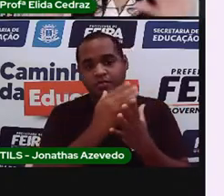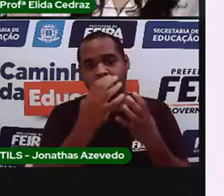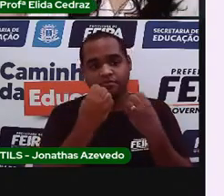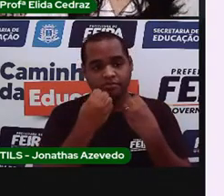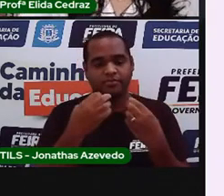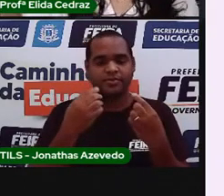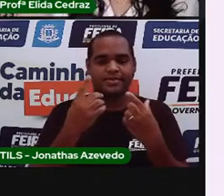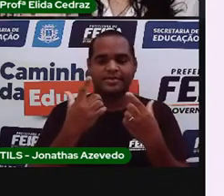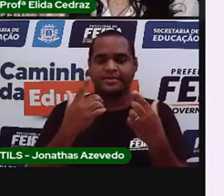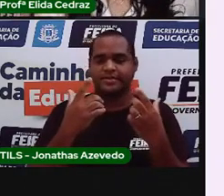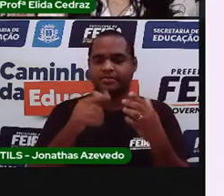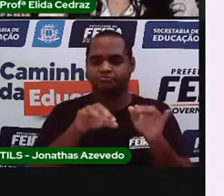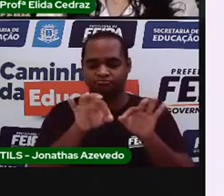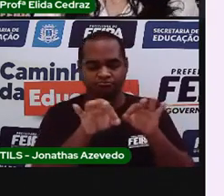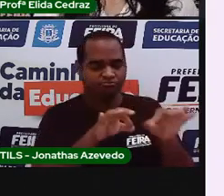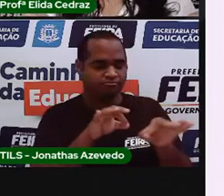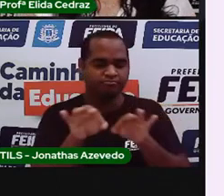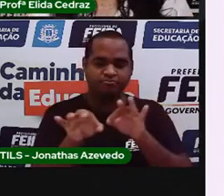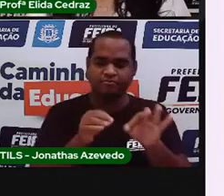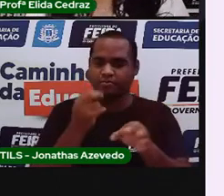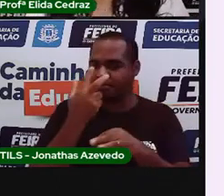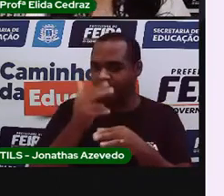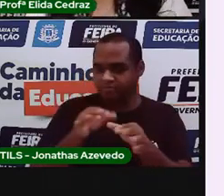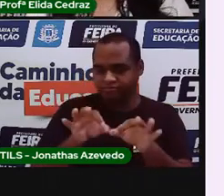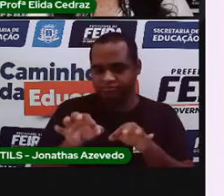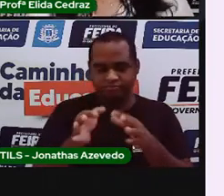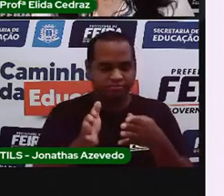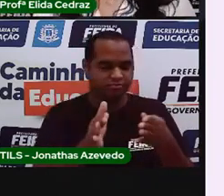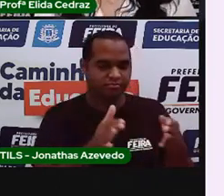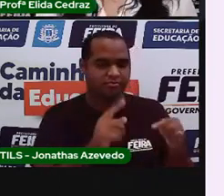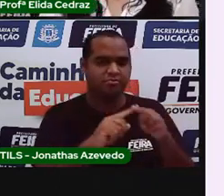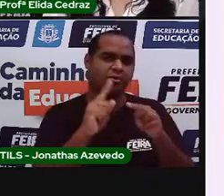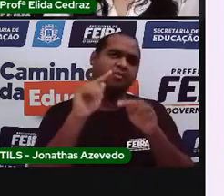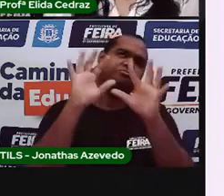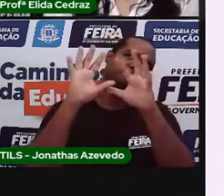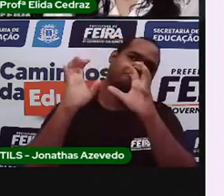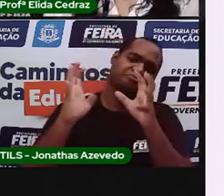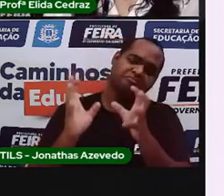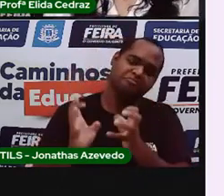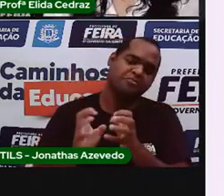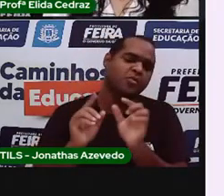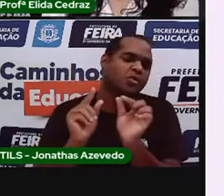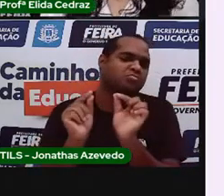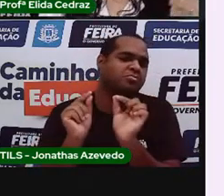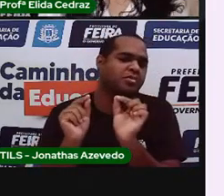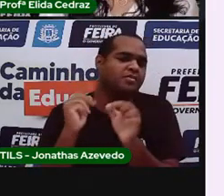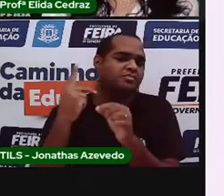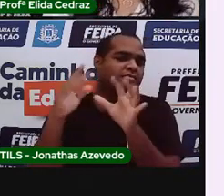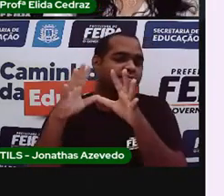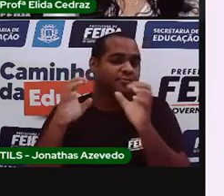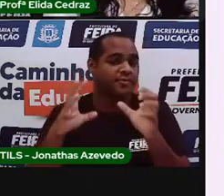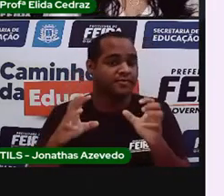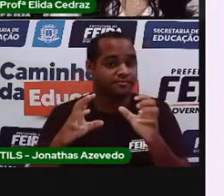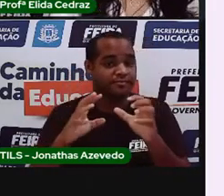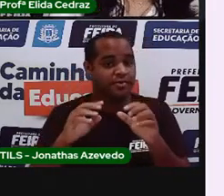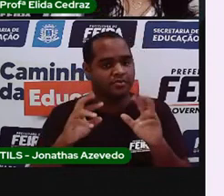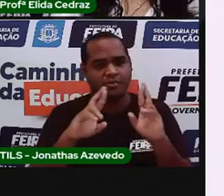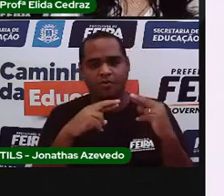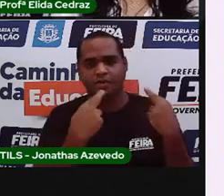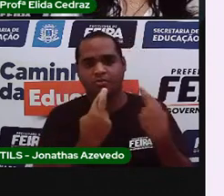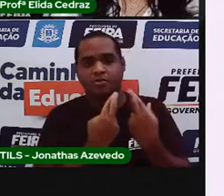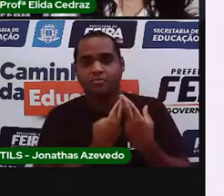uma arrumação. Por que as nuvens foram enfeitadas? Porque ia ter uma